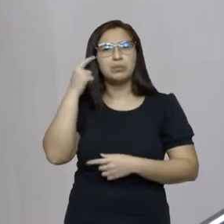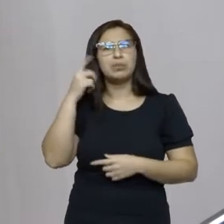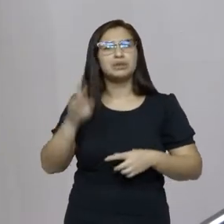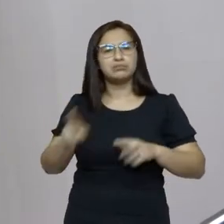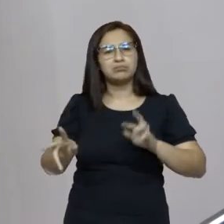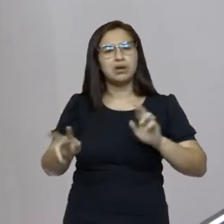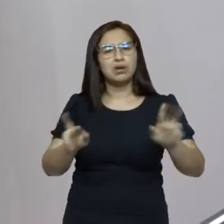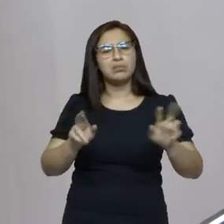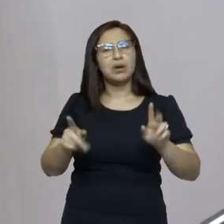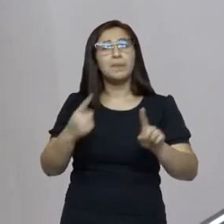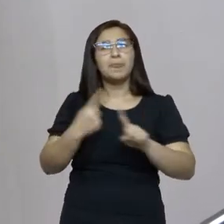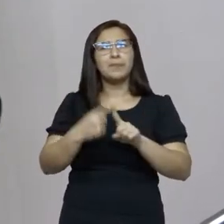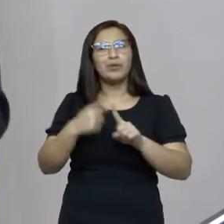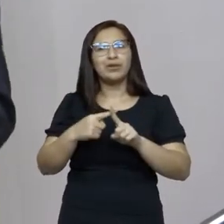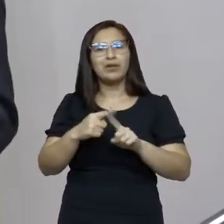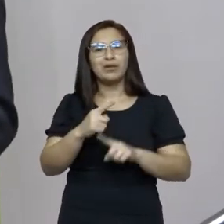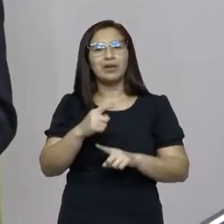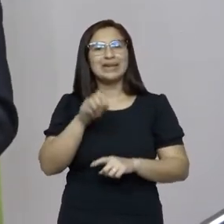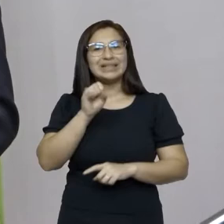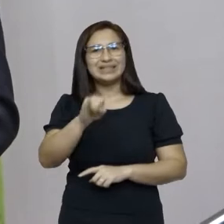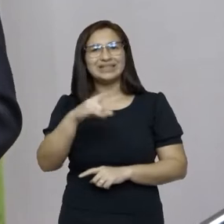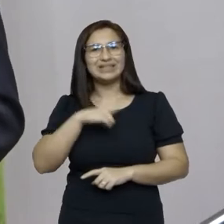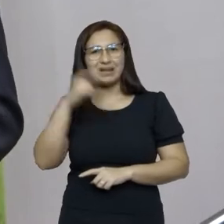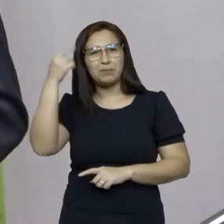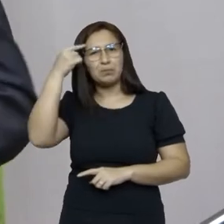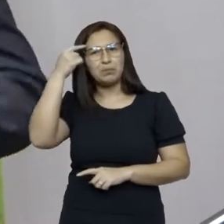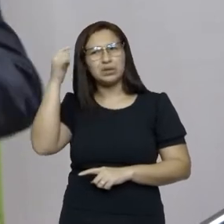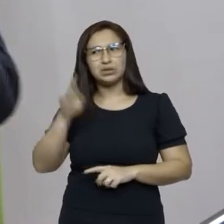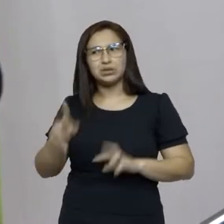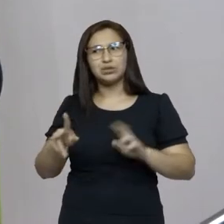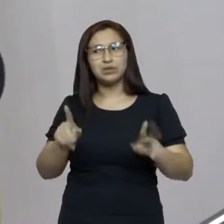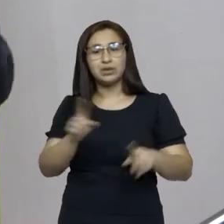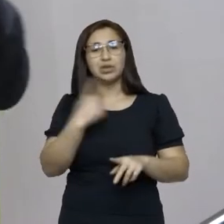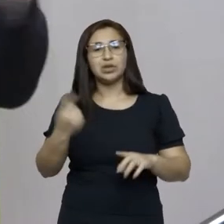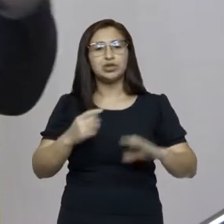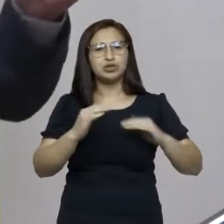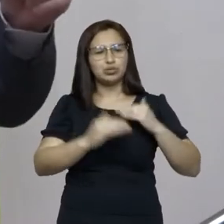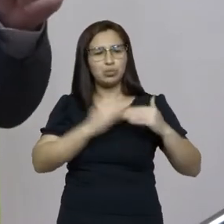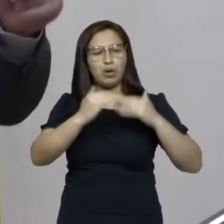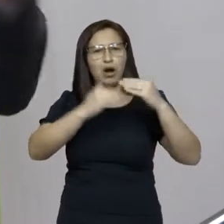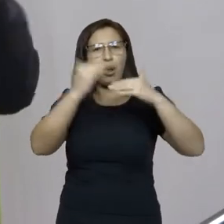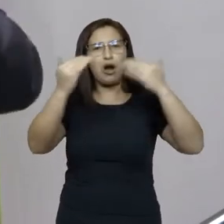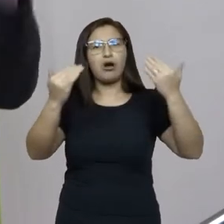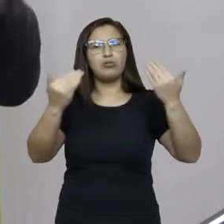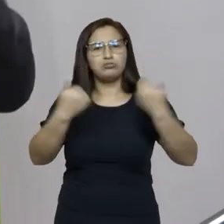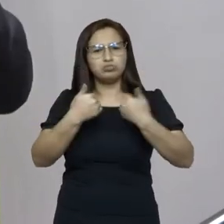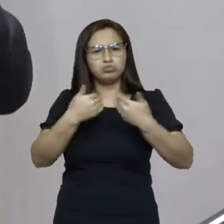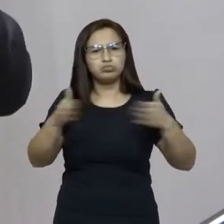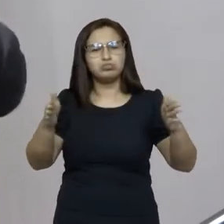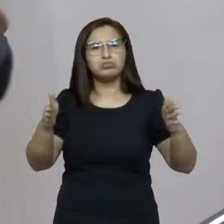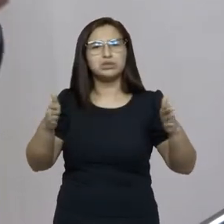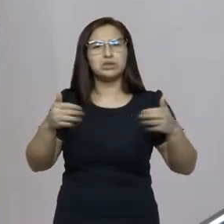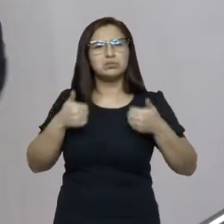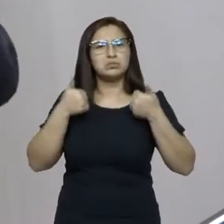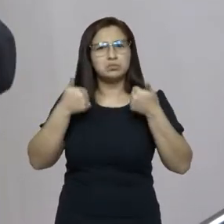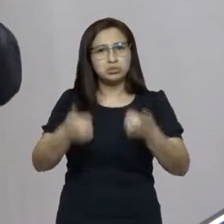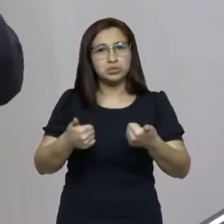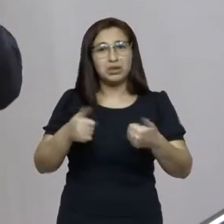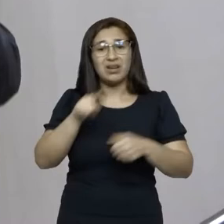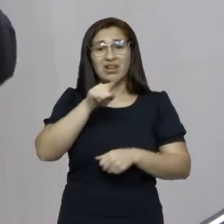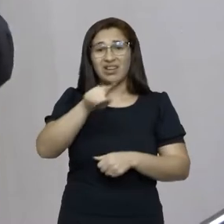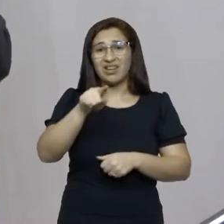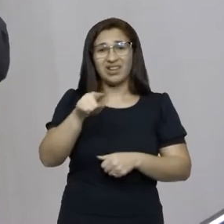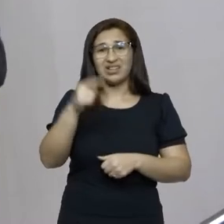diferente nos faz crescer e a pessoa que não está aberta ao pensar diferente é tão